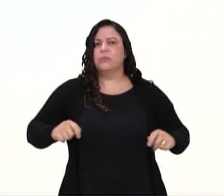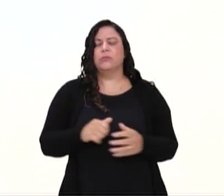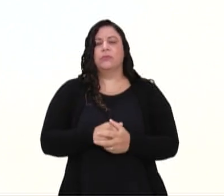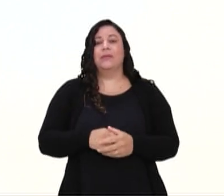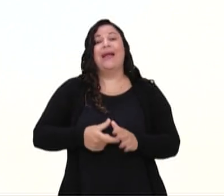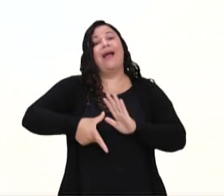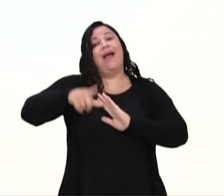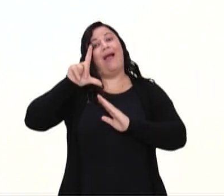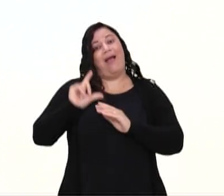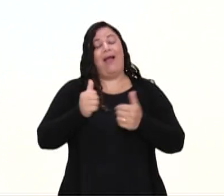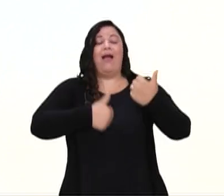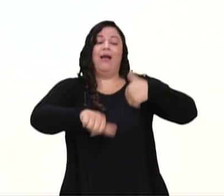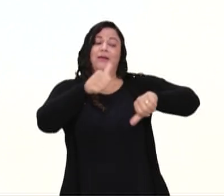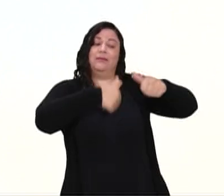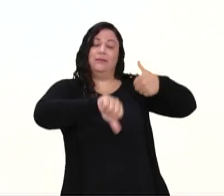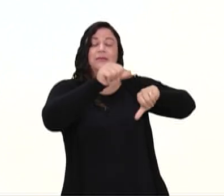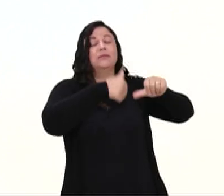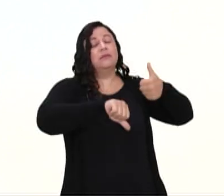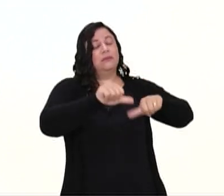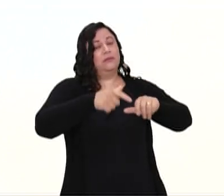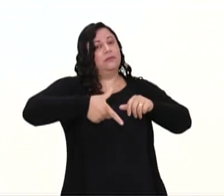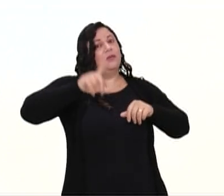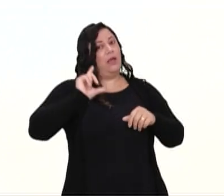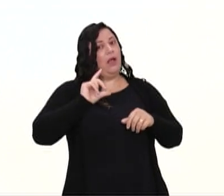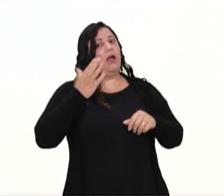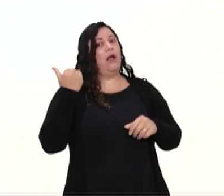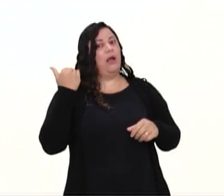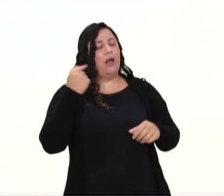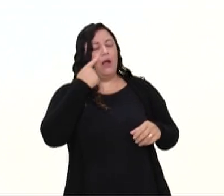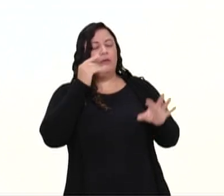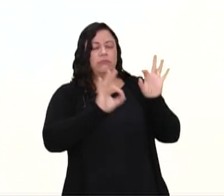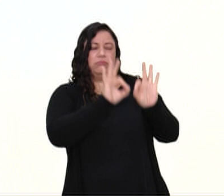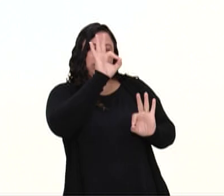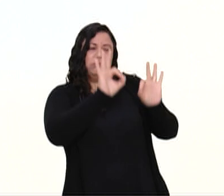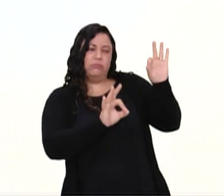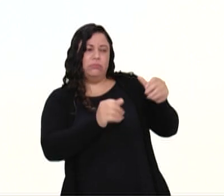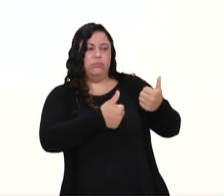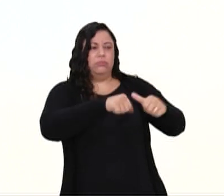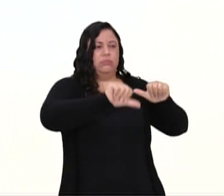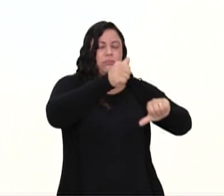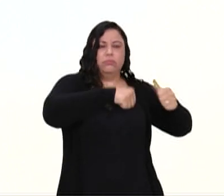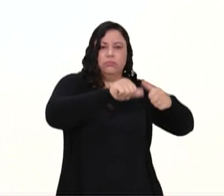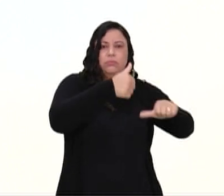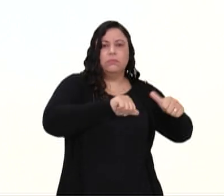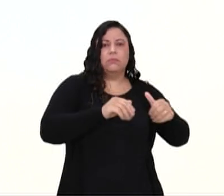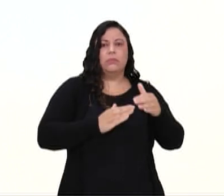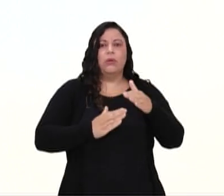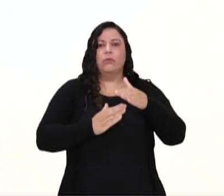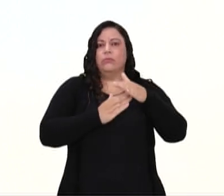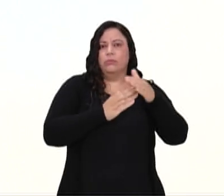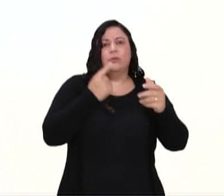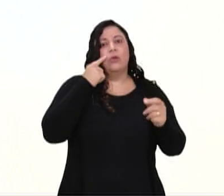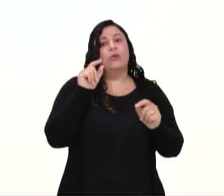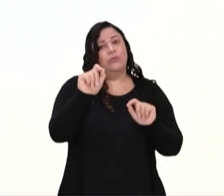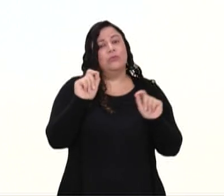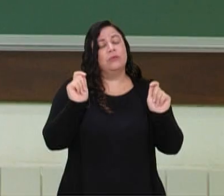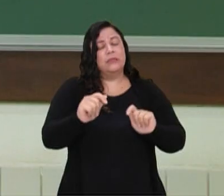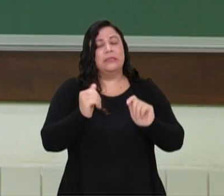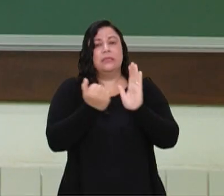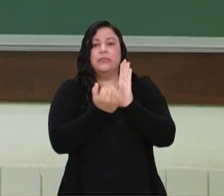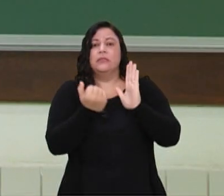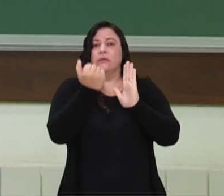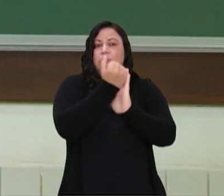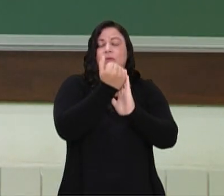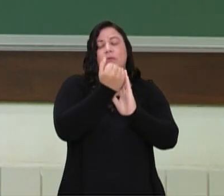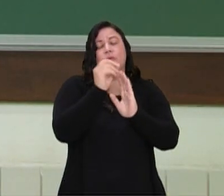avaliação. Se conhecer, né? Saber em que ponto que você está. Isso vai te ajudar até a saber se você avançou no seu